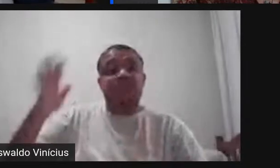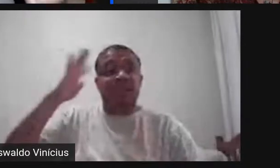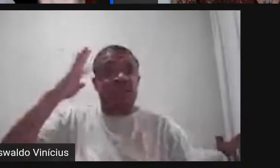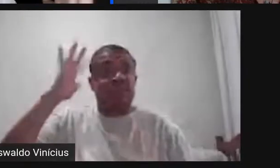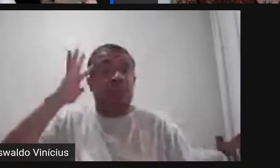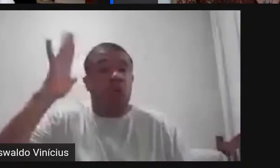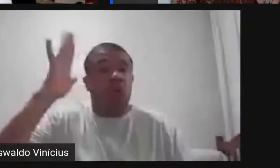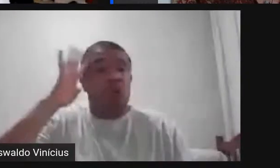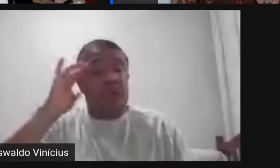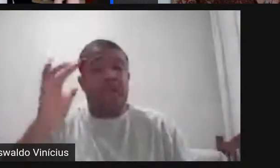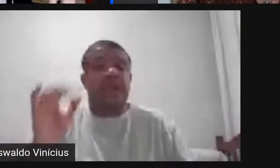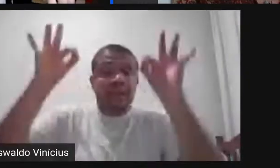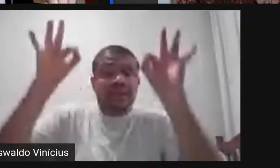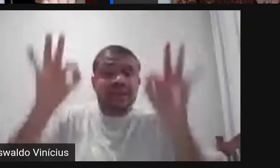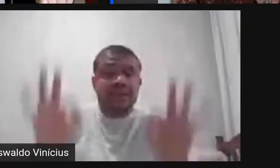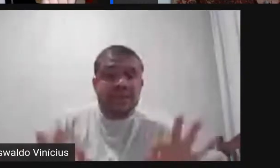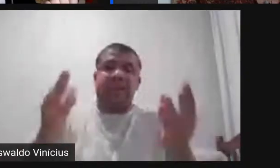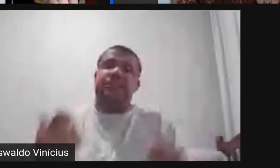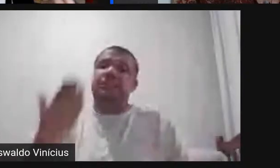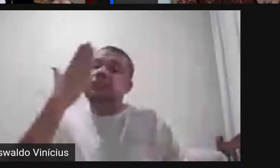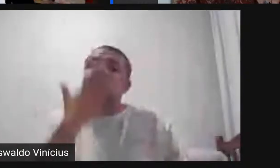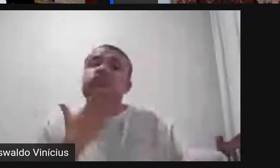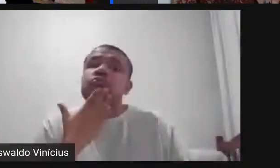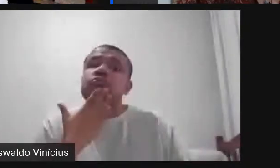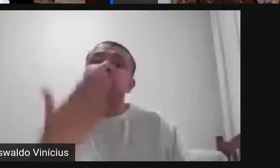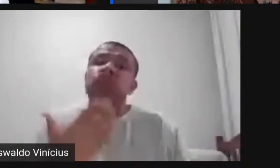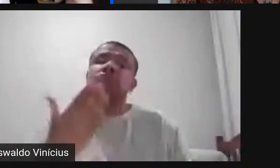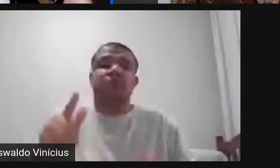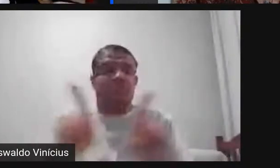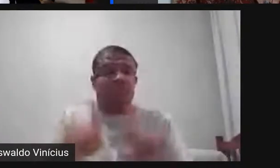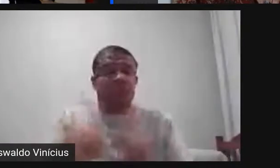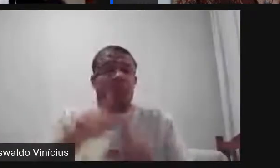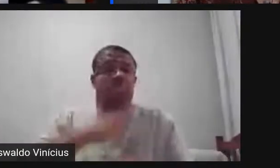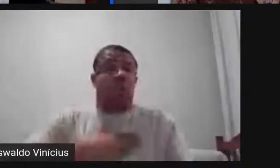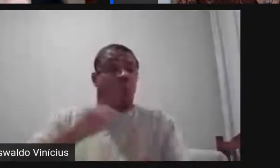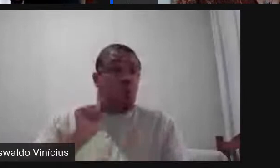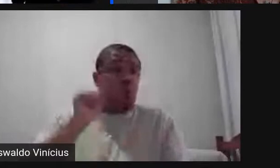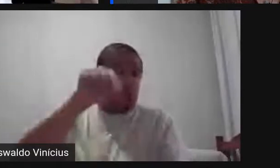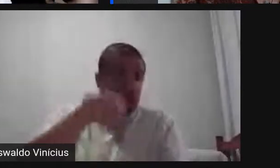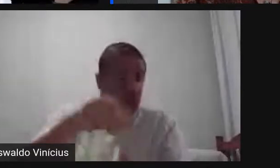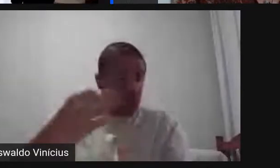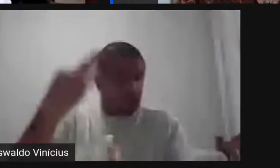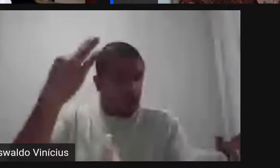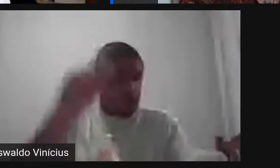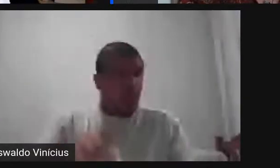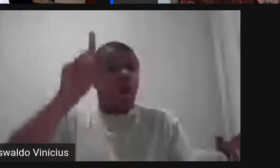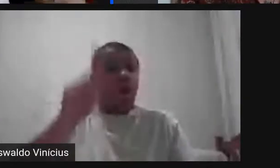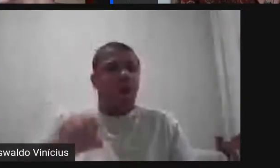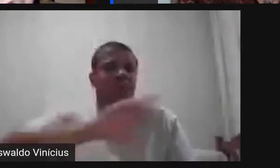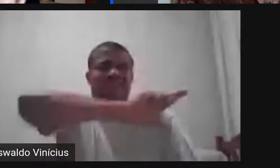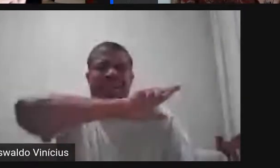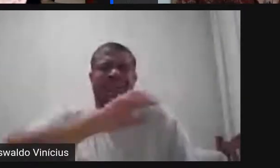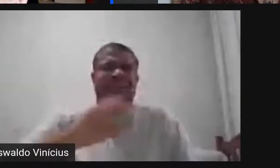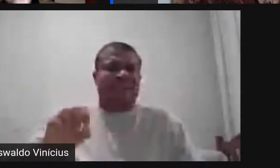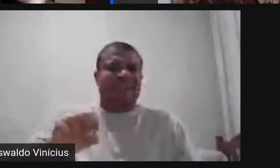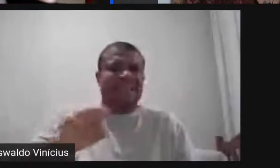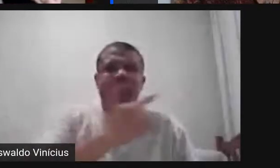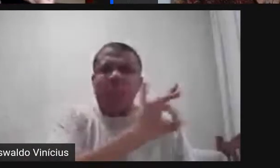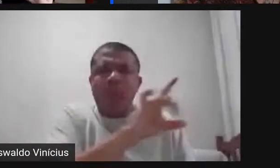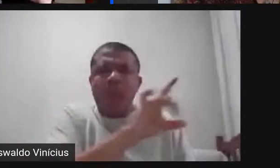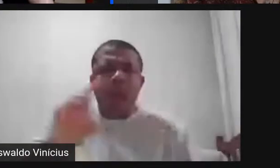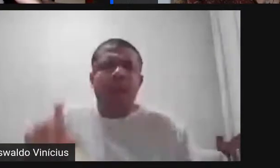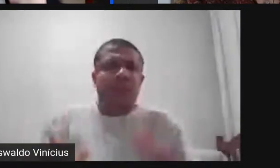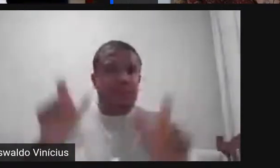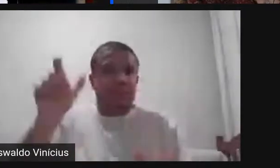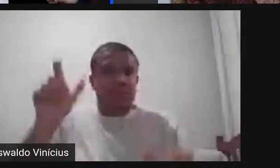ouvir esse pedido da obra e o meu objetivo como Mimimitas é fazer com que cada vez mais gente tenha um repertório